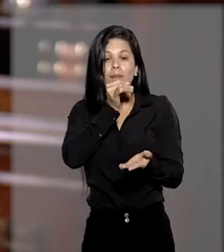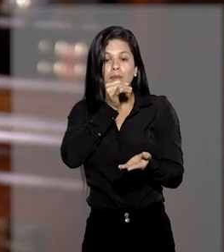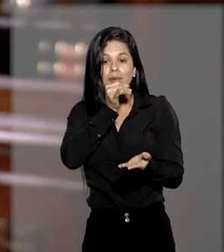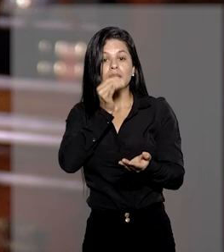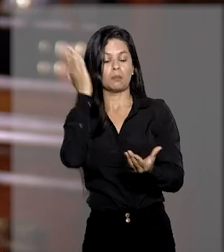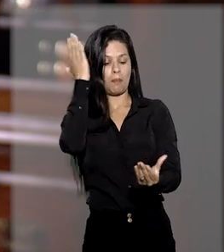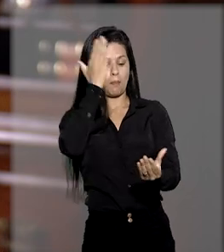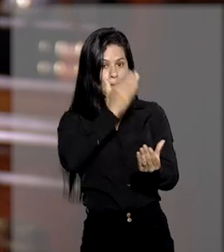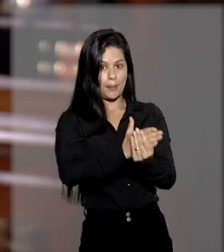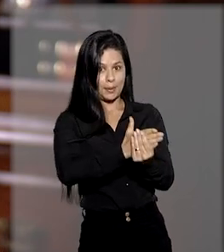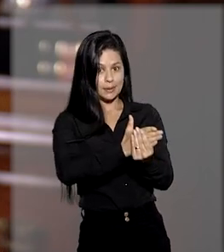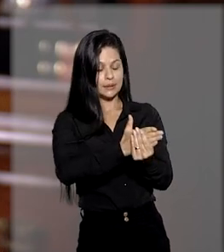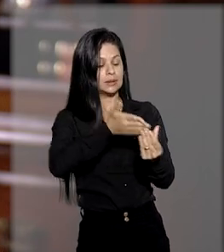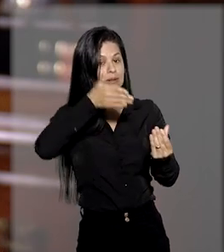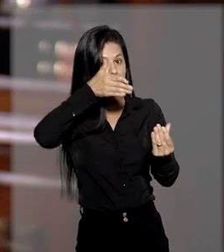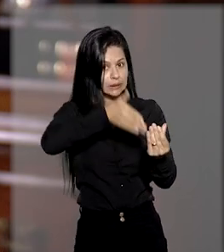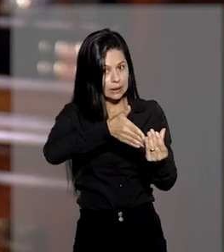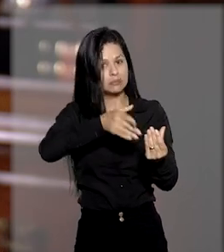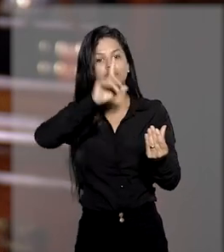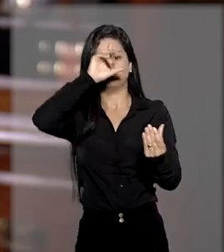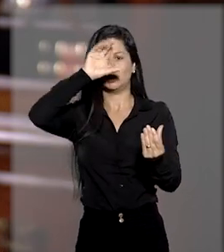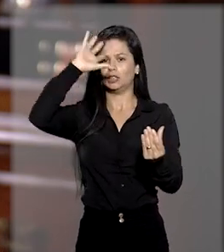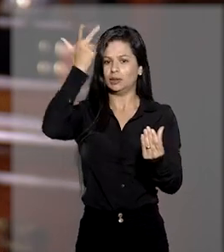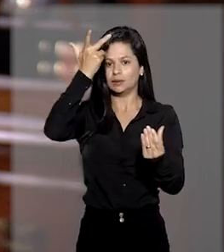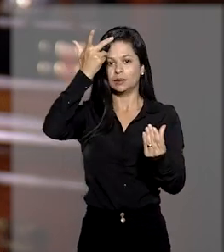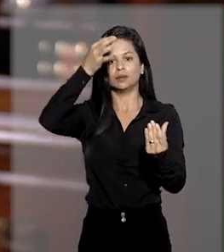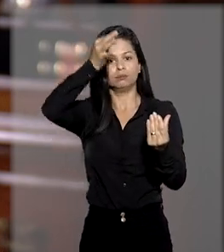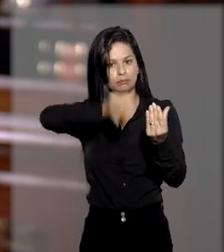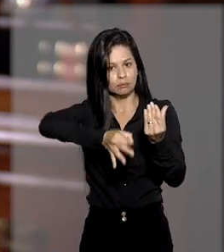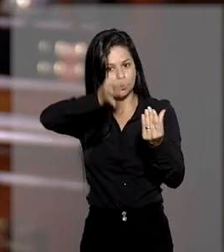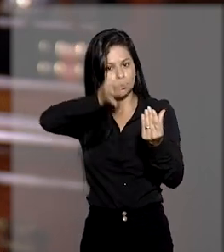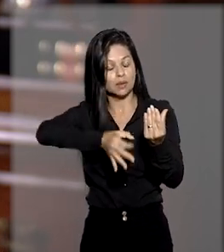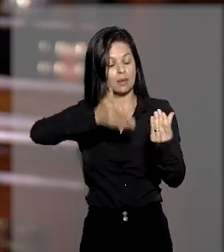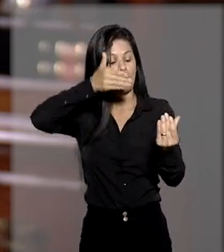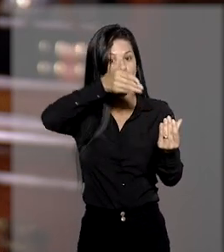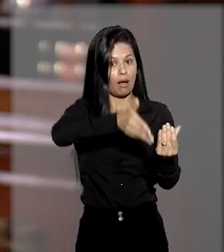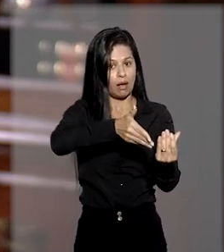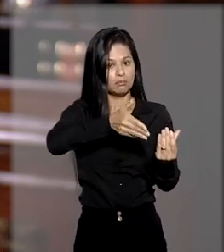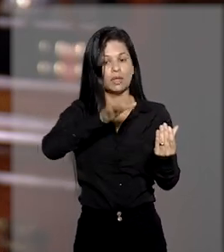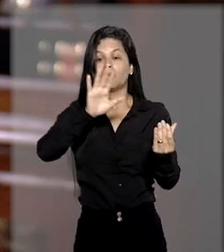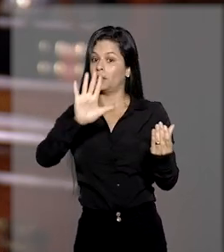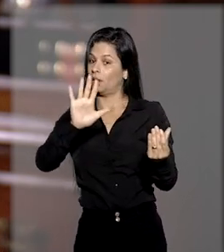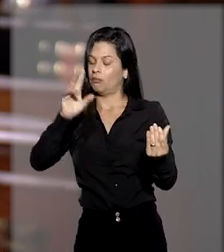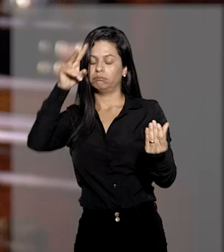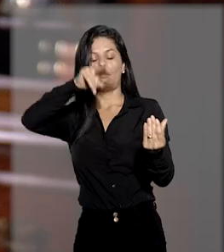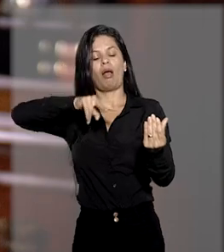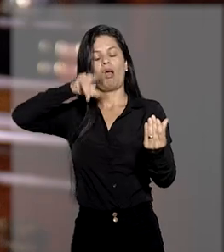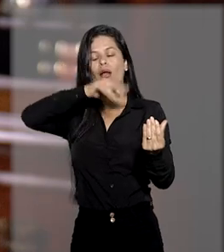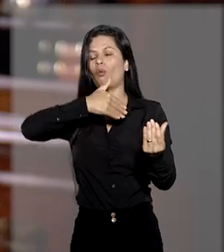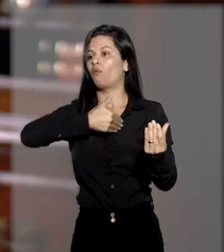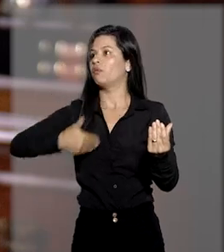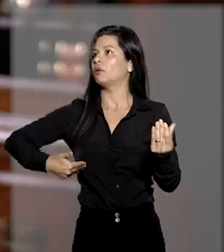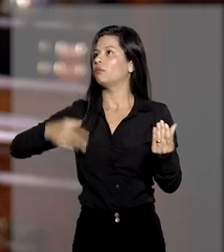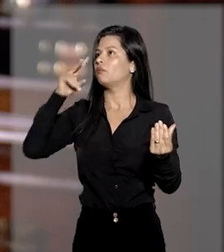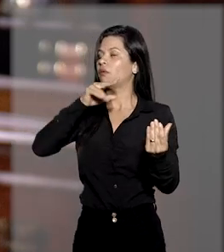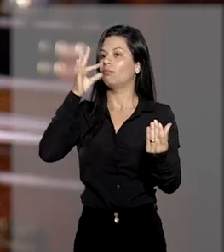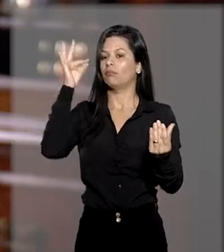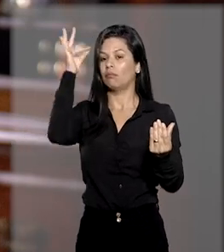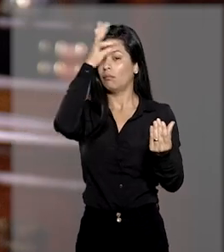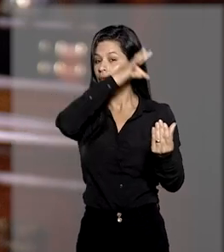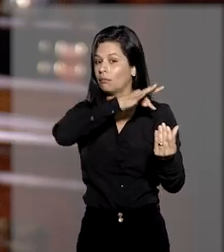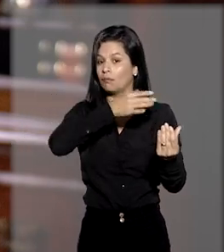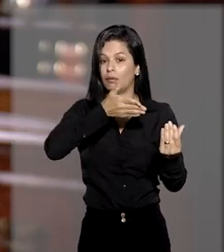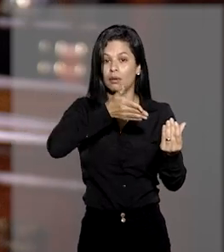tenha um processo em que existe uma decisão judicial que não está sendo observada pelo poder público ou pela autoridade